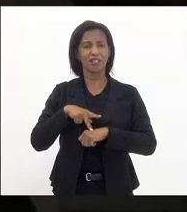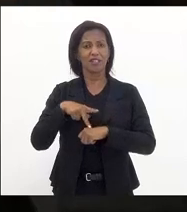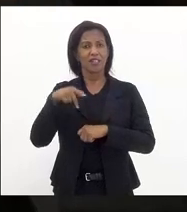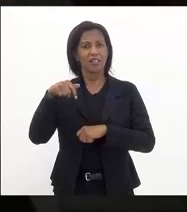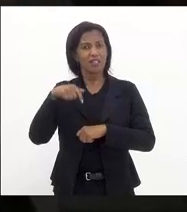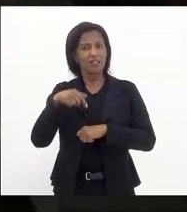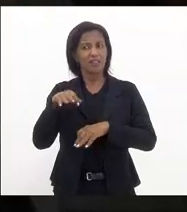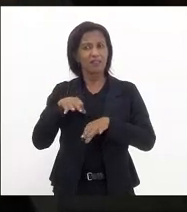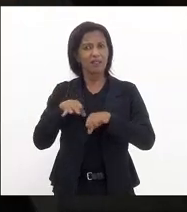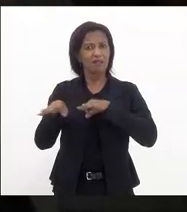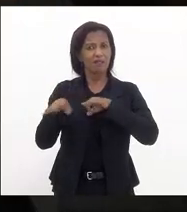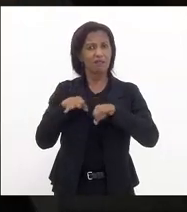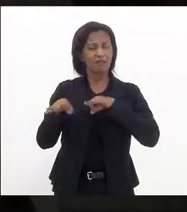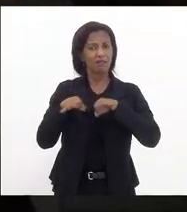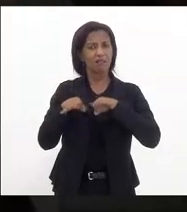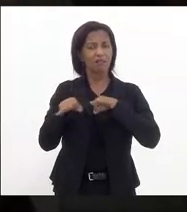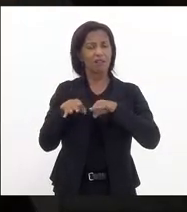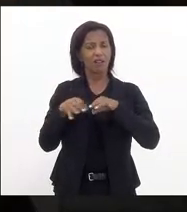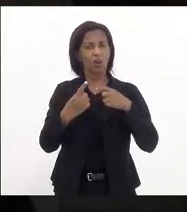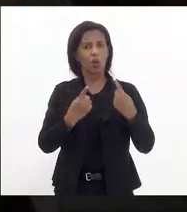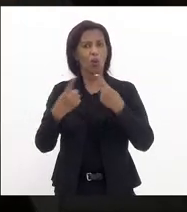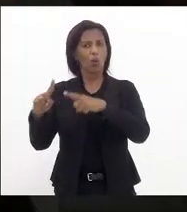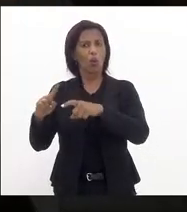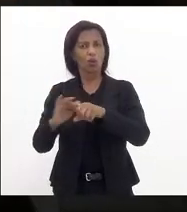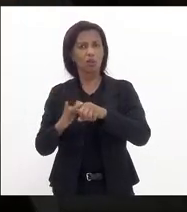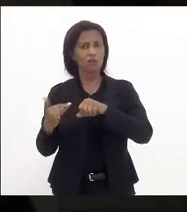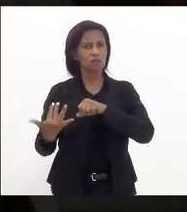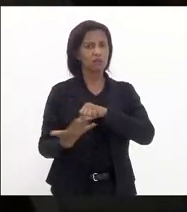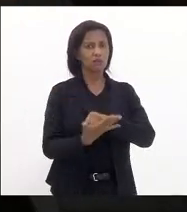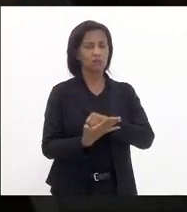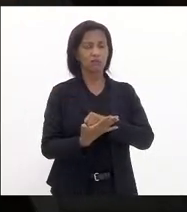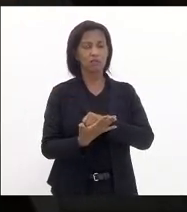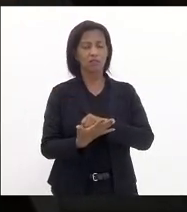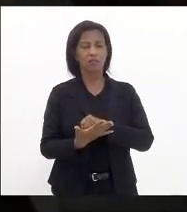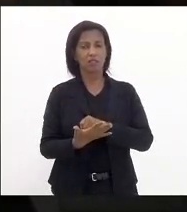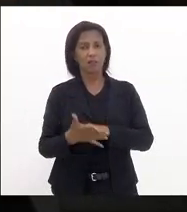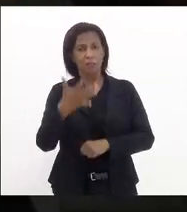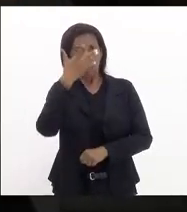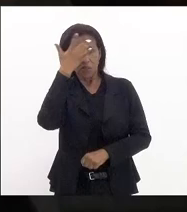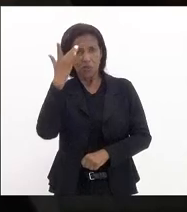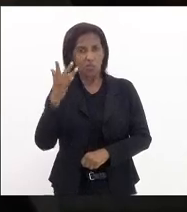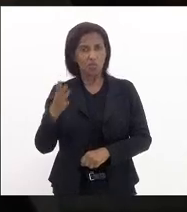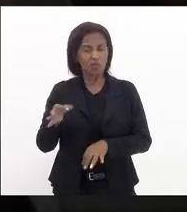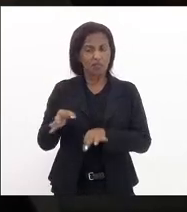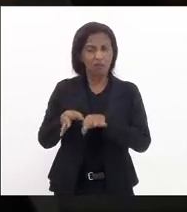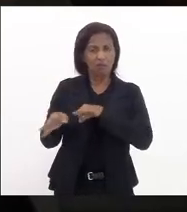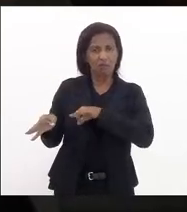de combate à pandemia que vem adotando medidas de